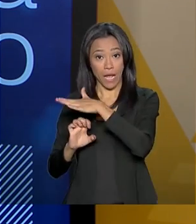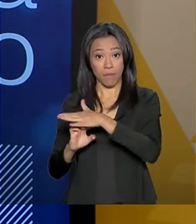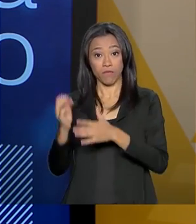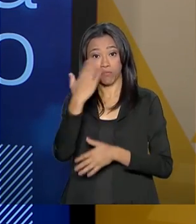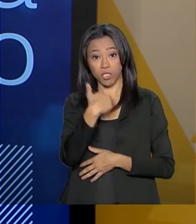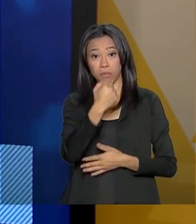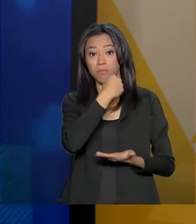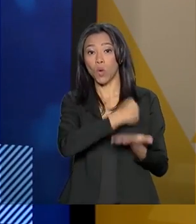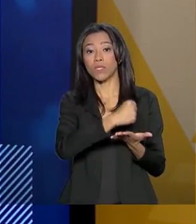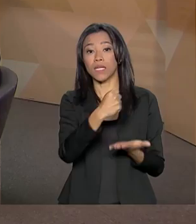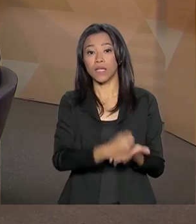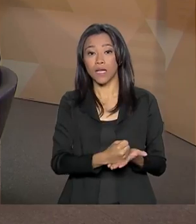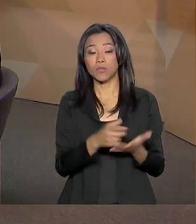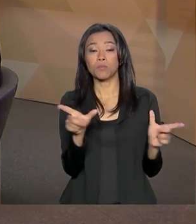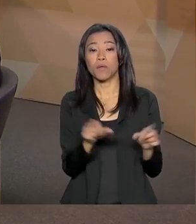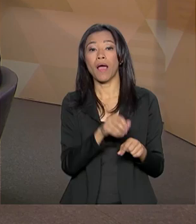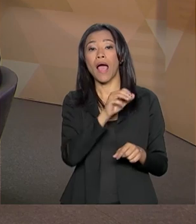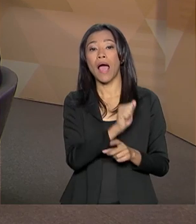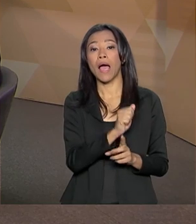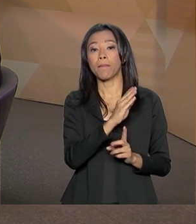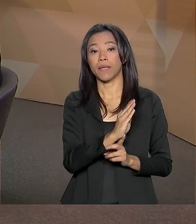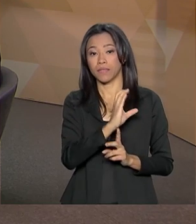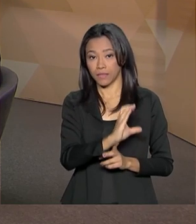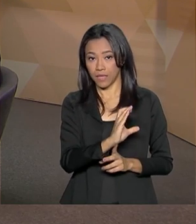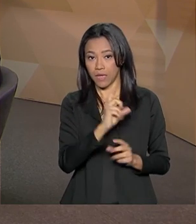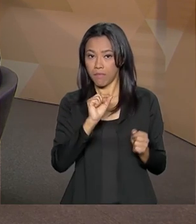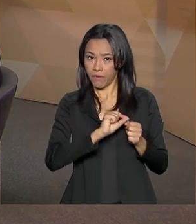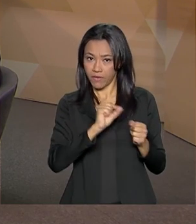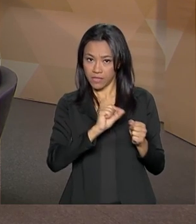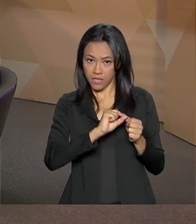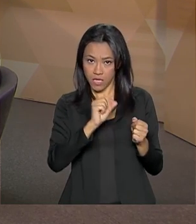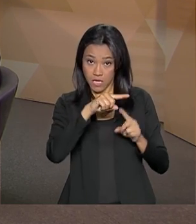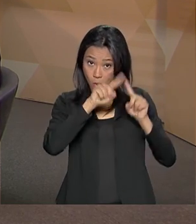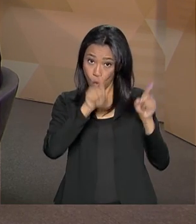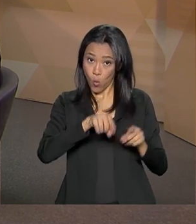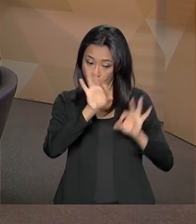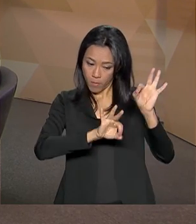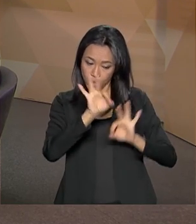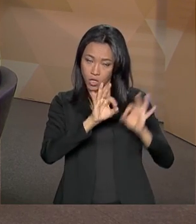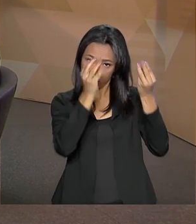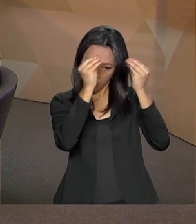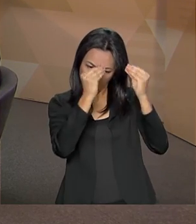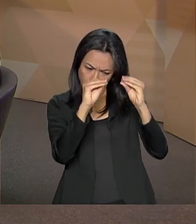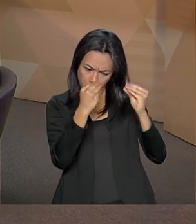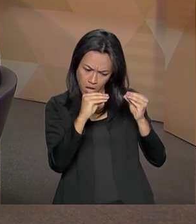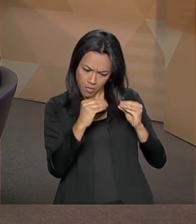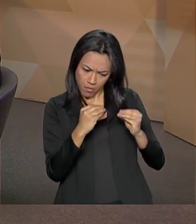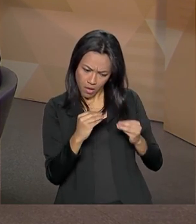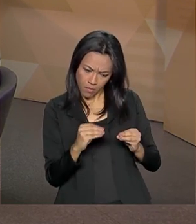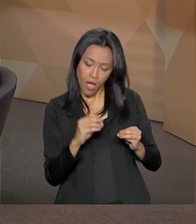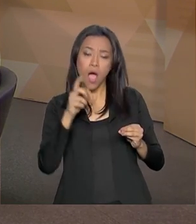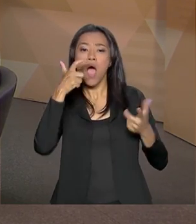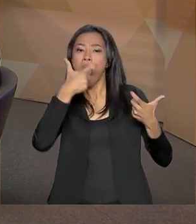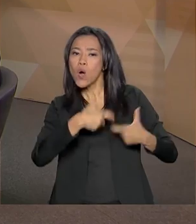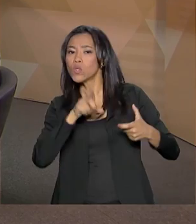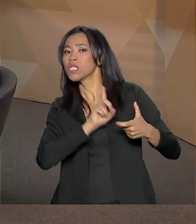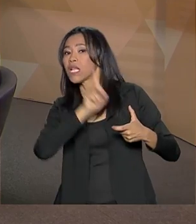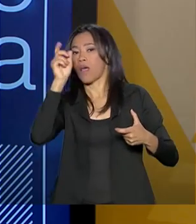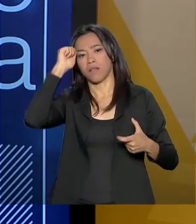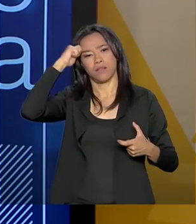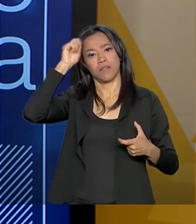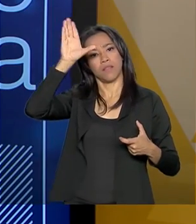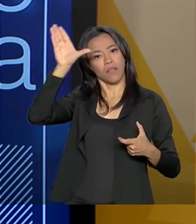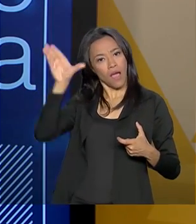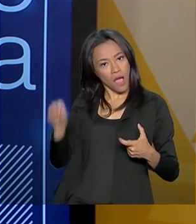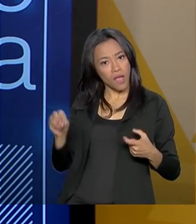ABC para escrever o projeto Cotton Fork, inclusive para implementar na costa ocidental africana, nos países de Burkina Faso,